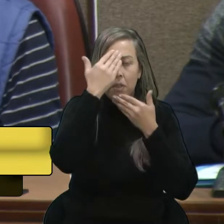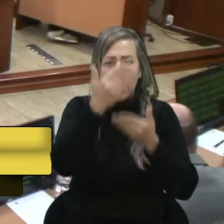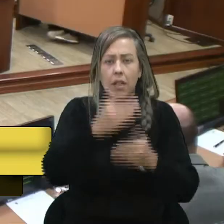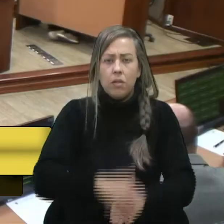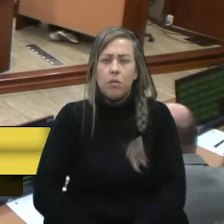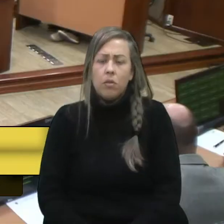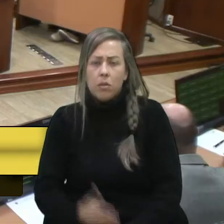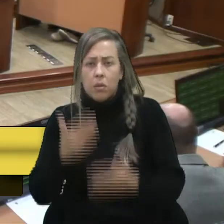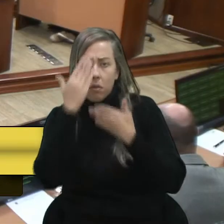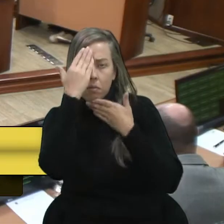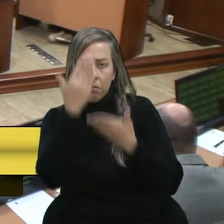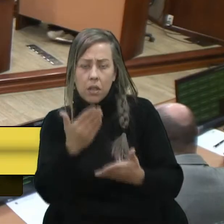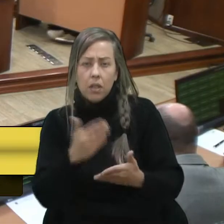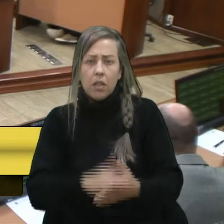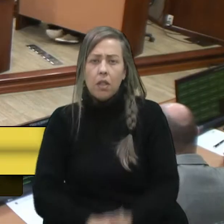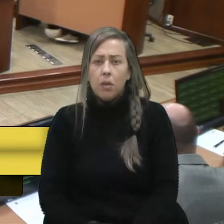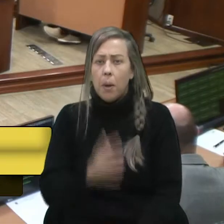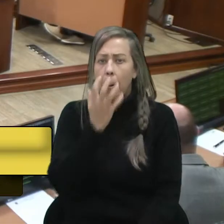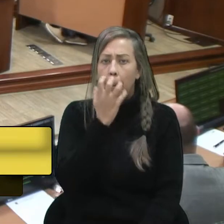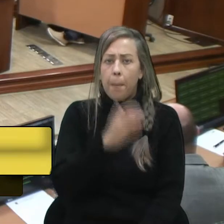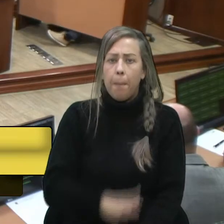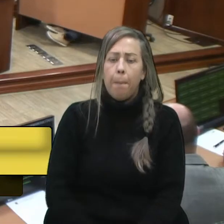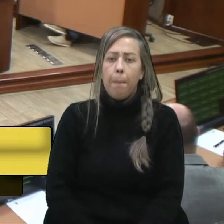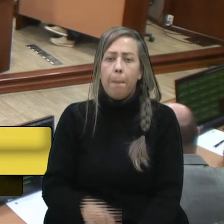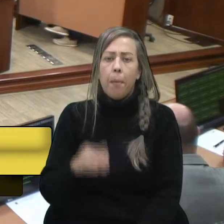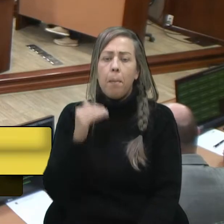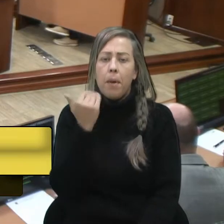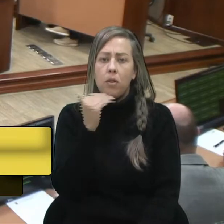Obrigado, vereador Camille. Sua parte, vereadora Marisol.